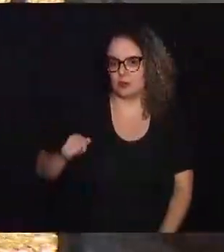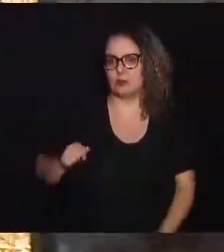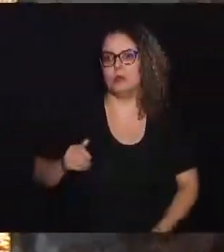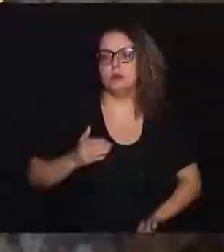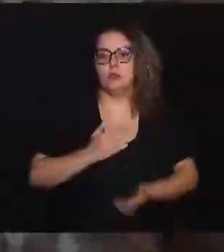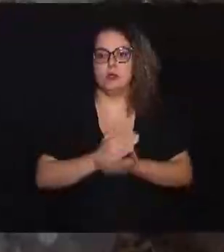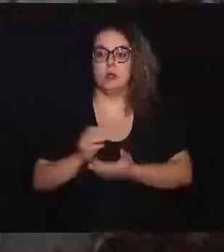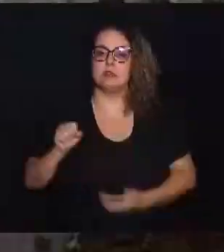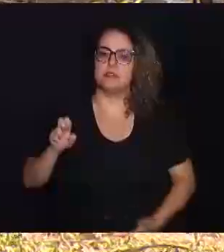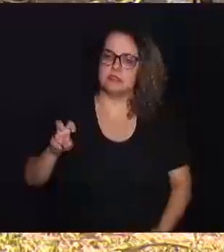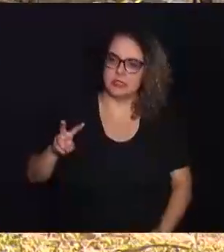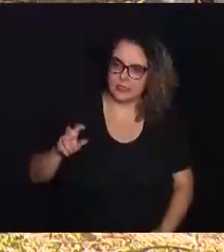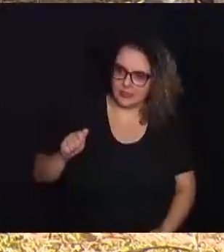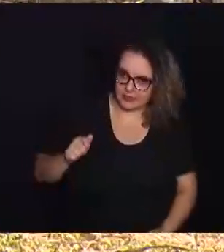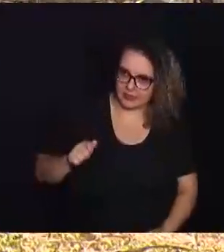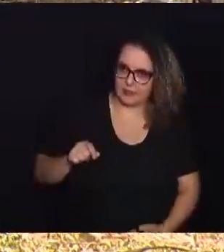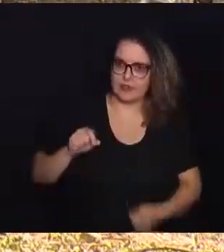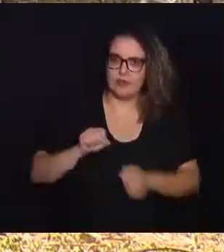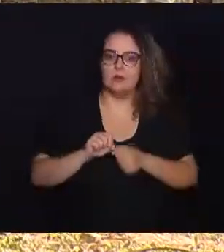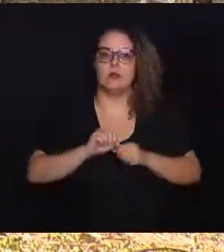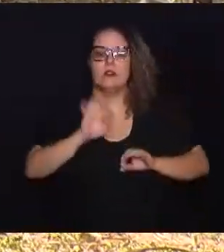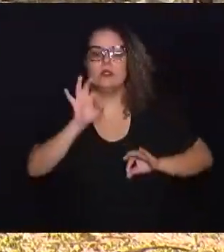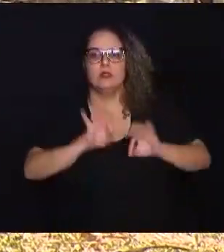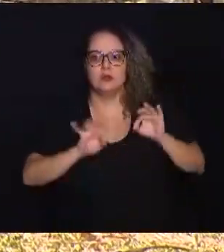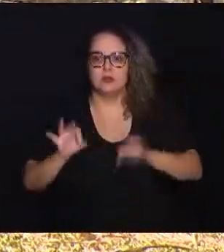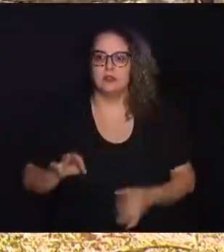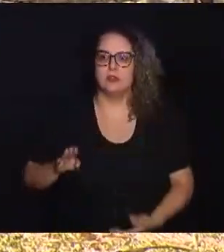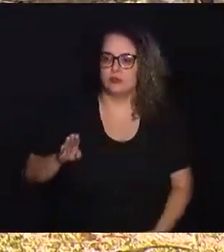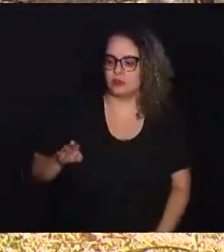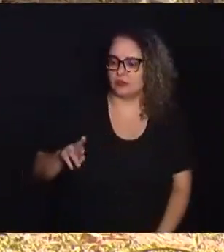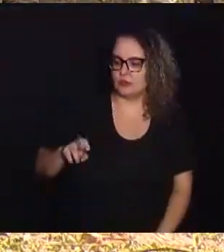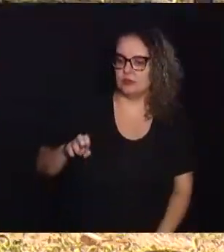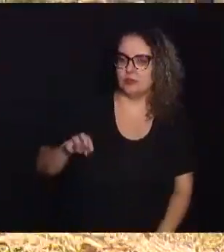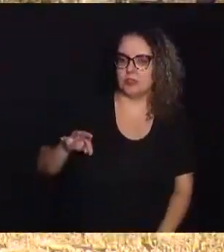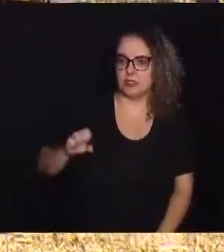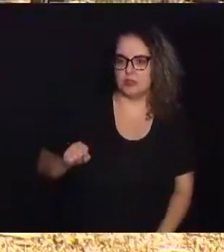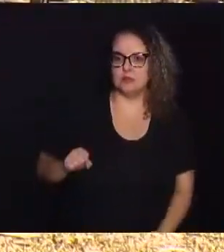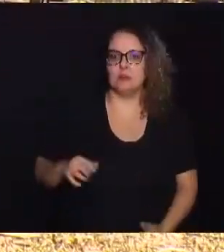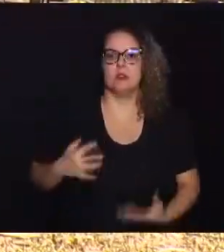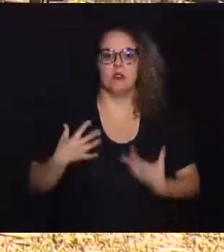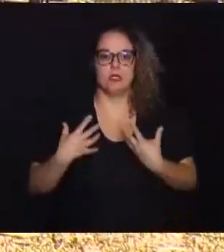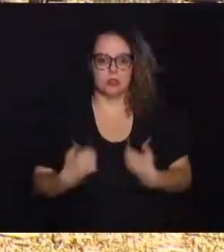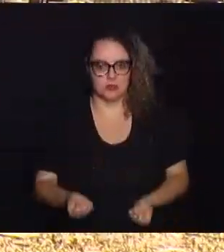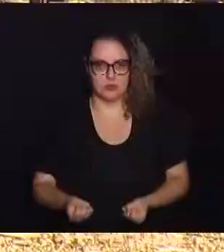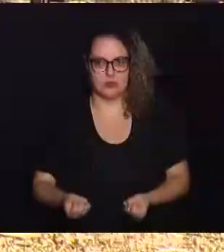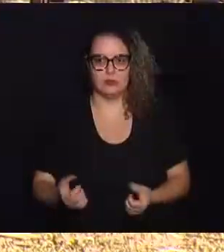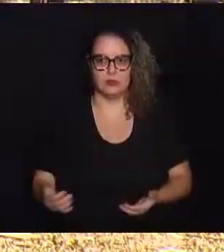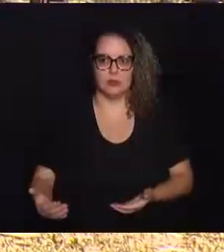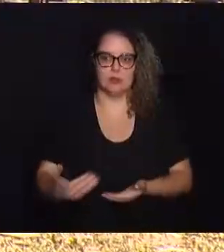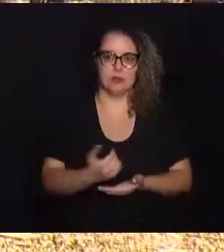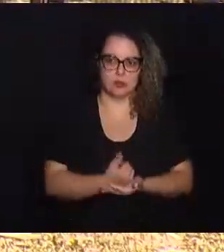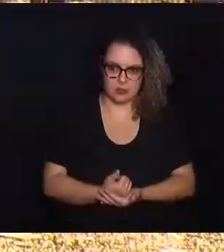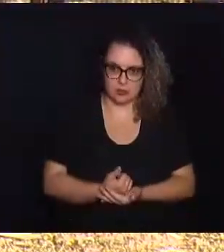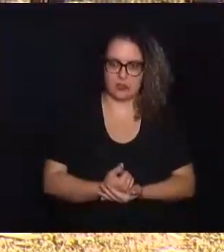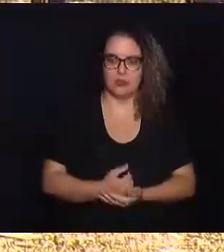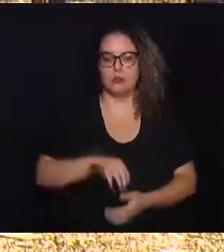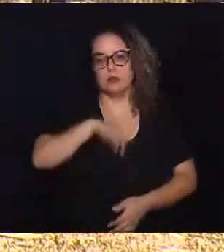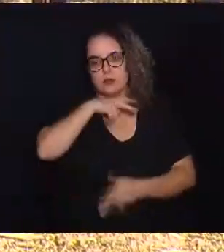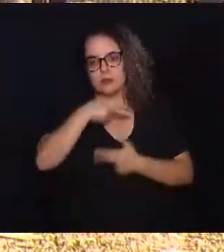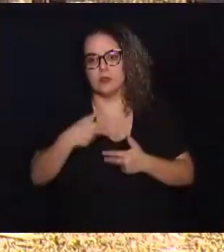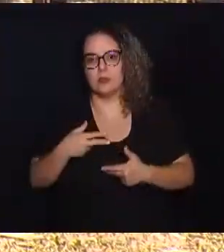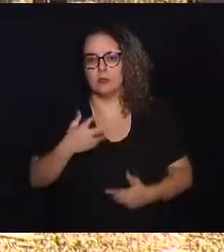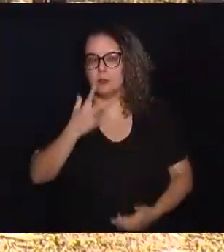Então iniciou com a ceva, agora a gente está fazendo a montagem dos bretes para a captura dos animais. É uma estrutura